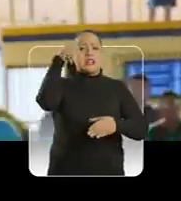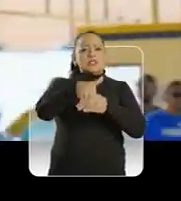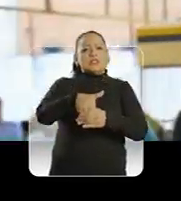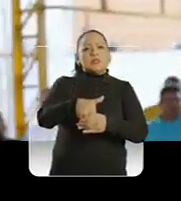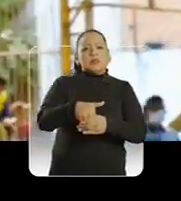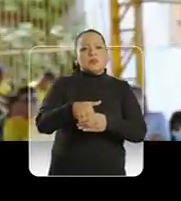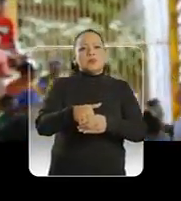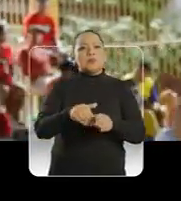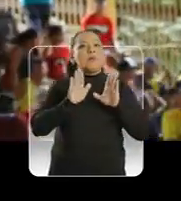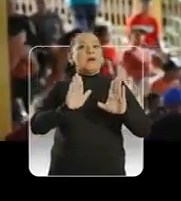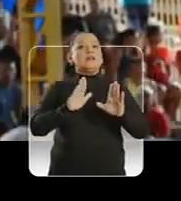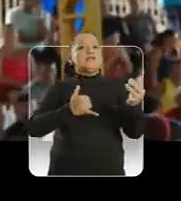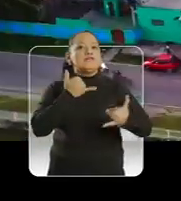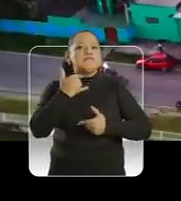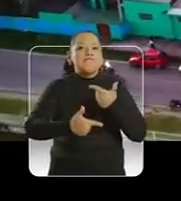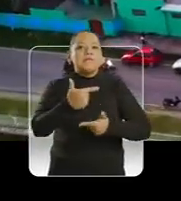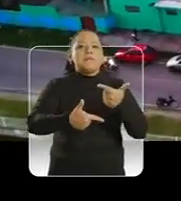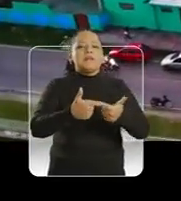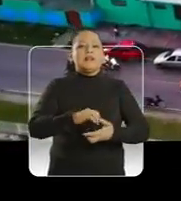ganha eleição. É com trabalho.